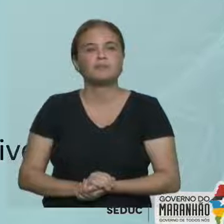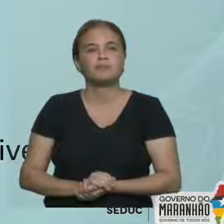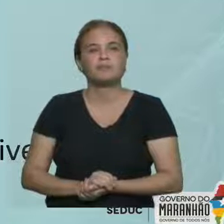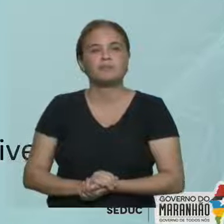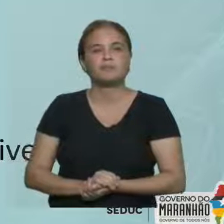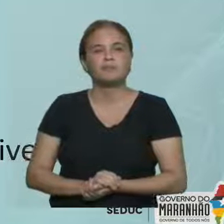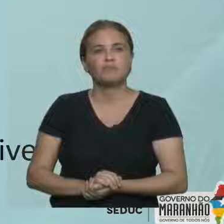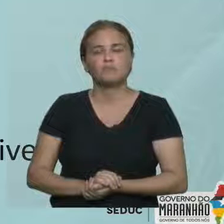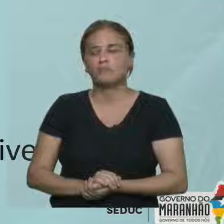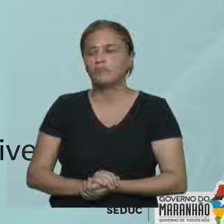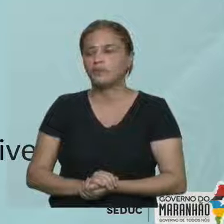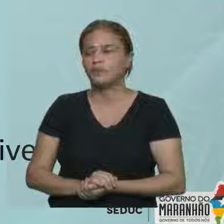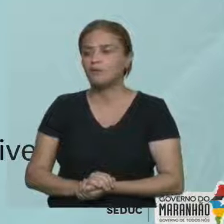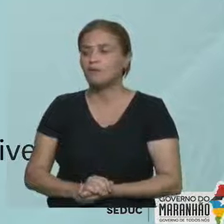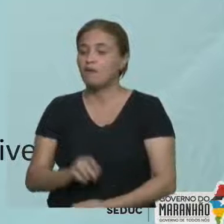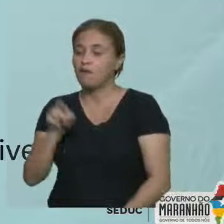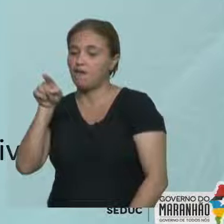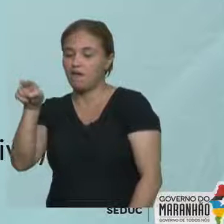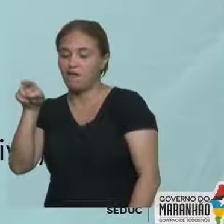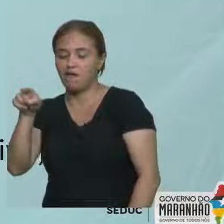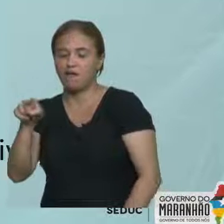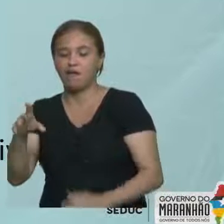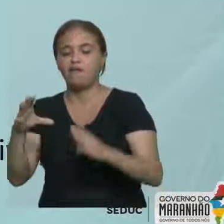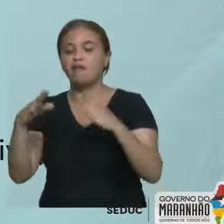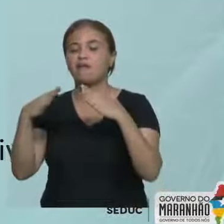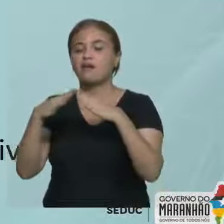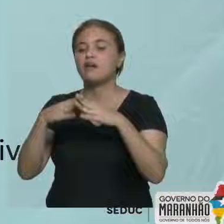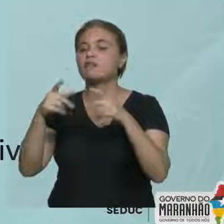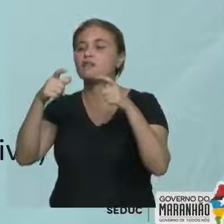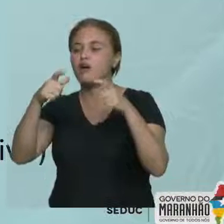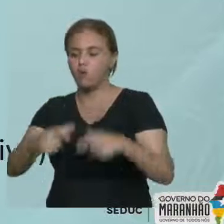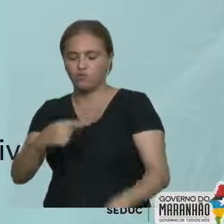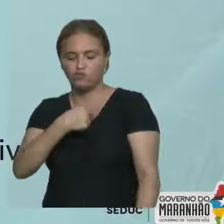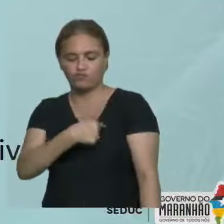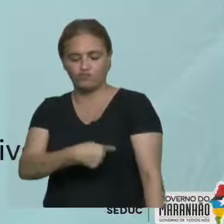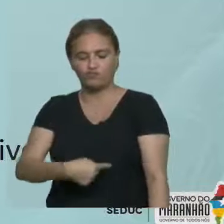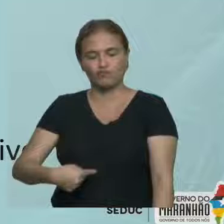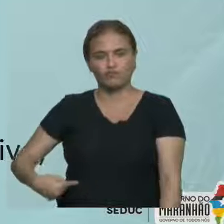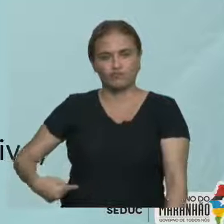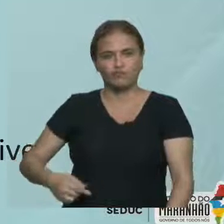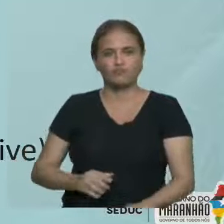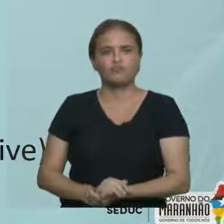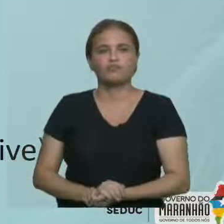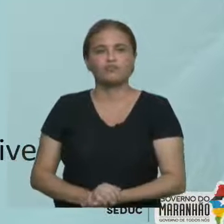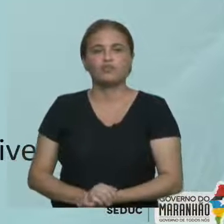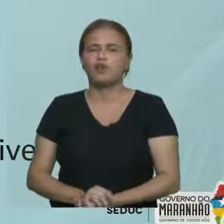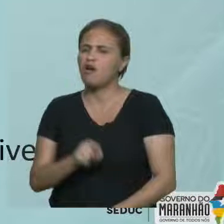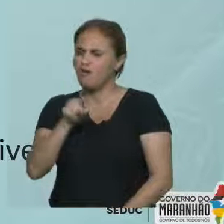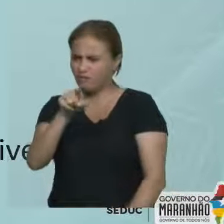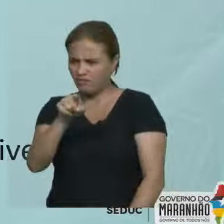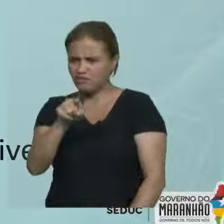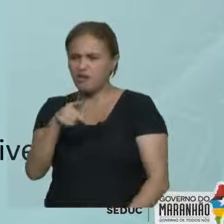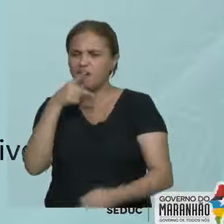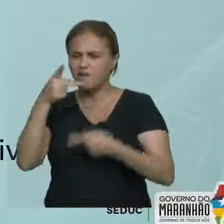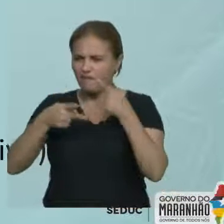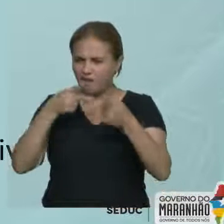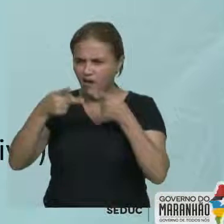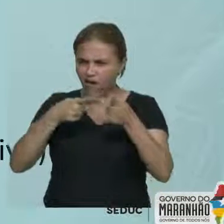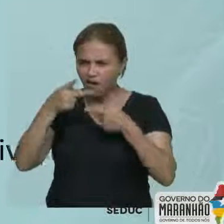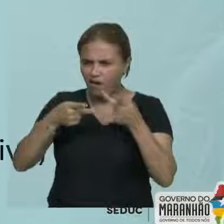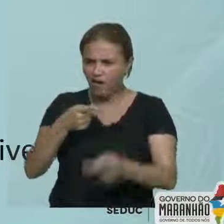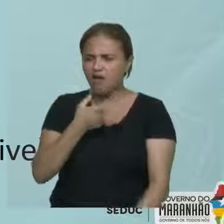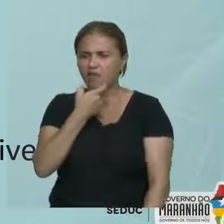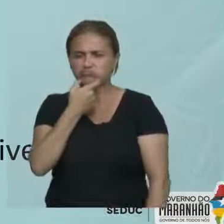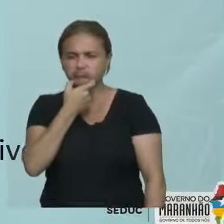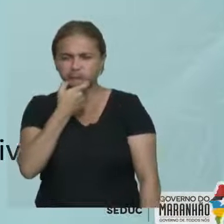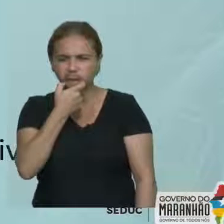does he live in China? Ele mora na China? Number five, do you speak English? Você fala inglês. Estão observando,